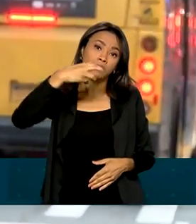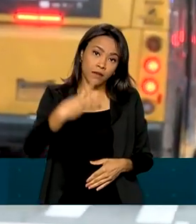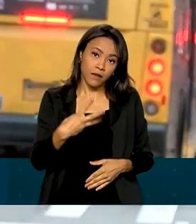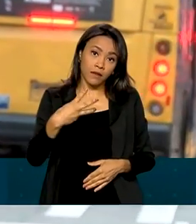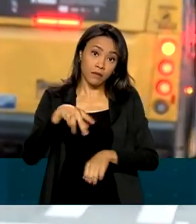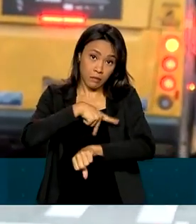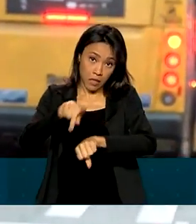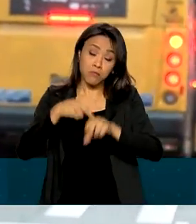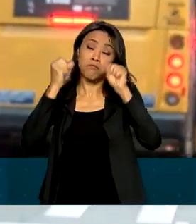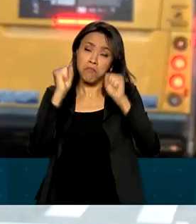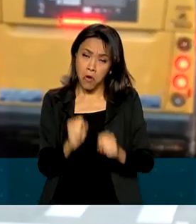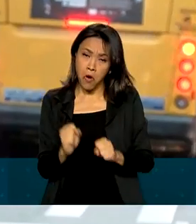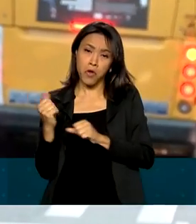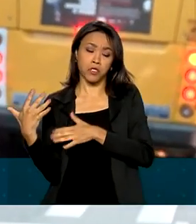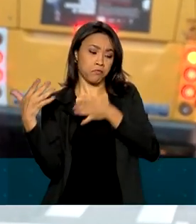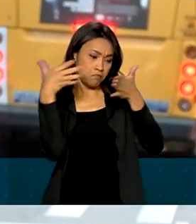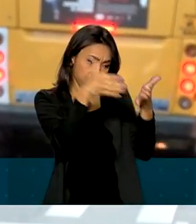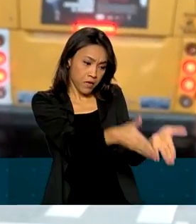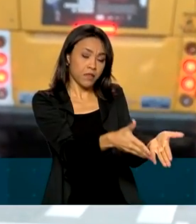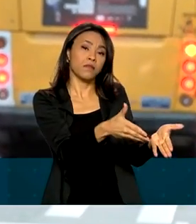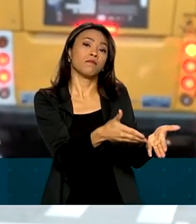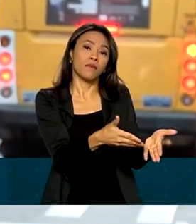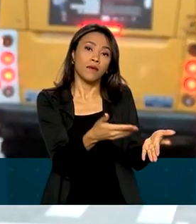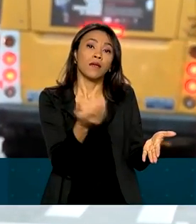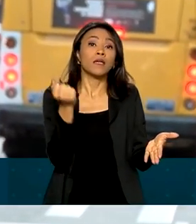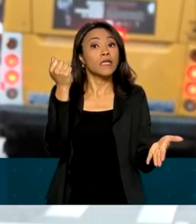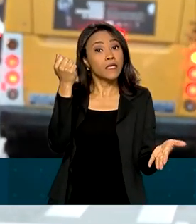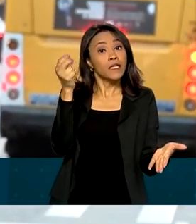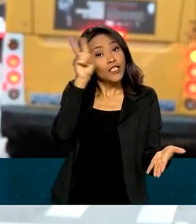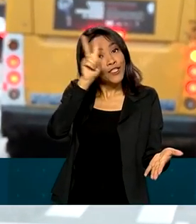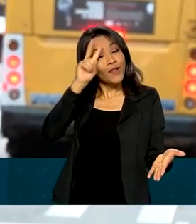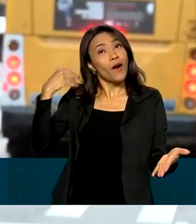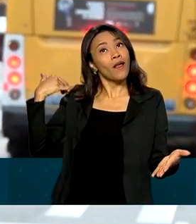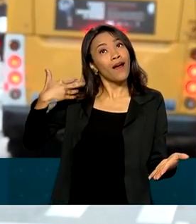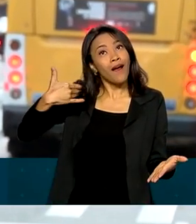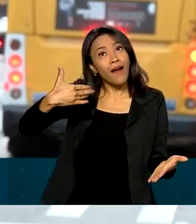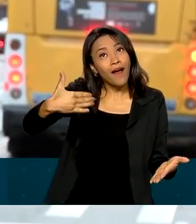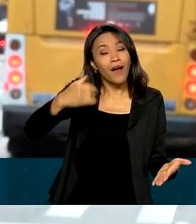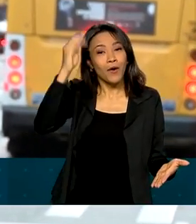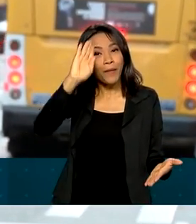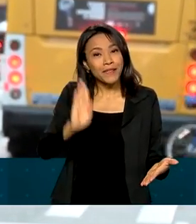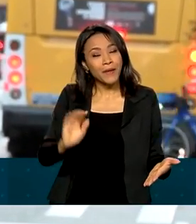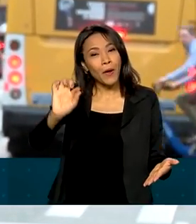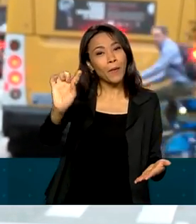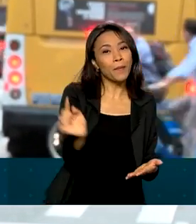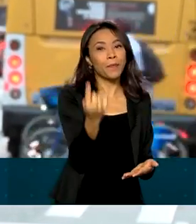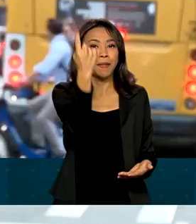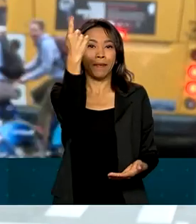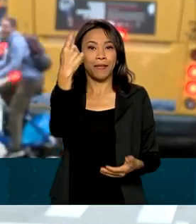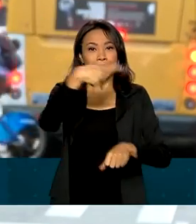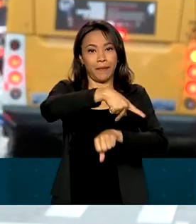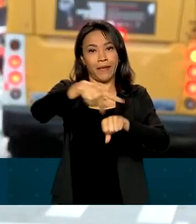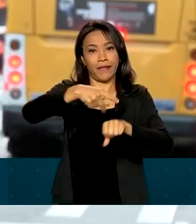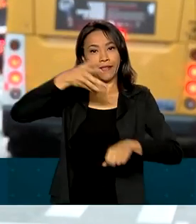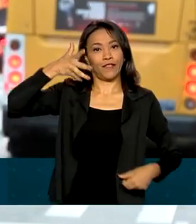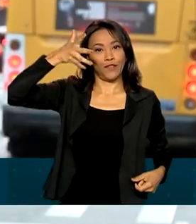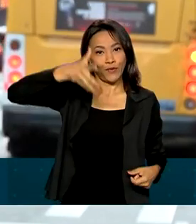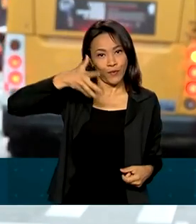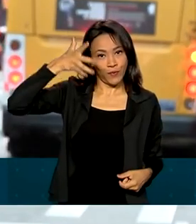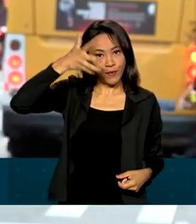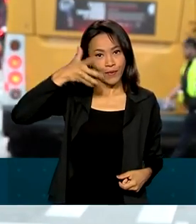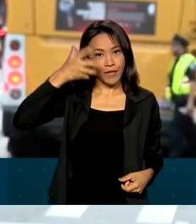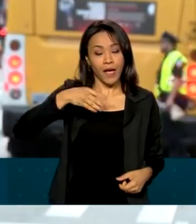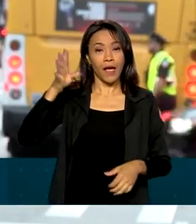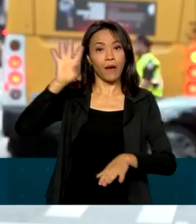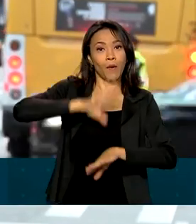da Assembleia Geral da ONU. E, historicamente, o Brasil é o primeiro país a fazer o discurso. Será a quarta vez